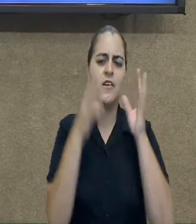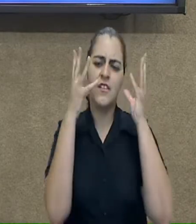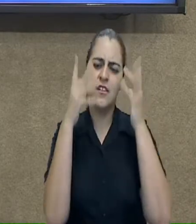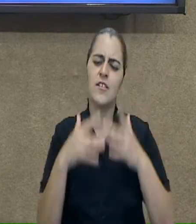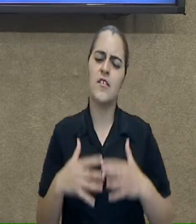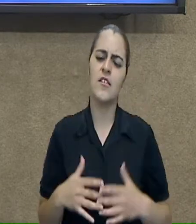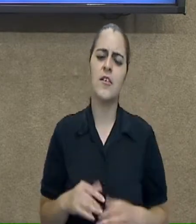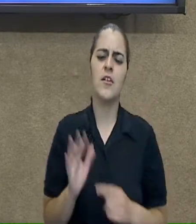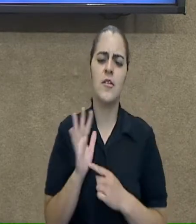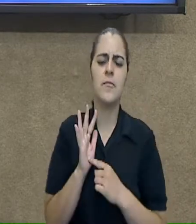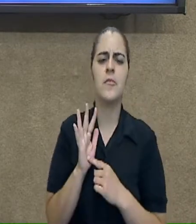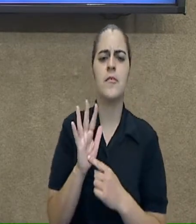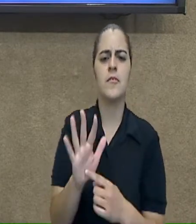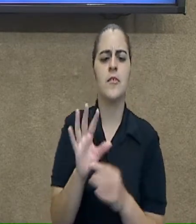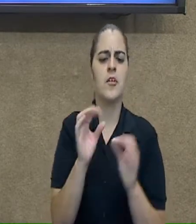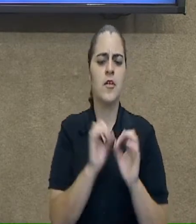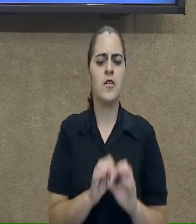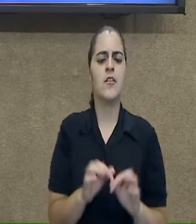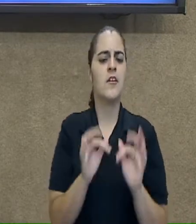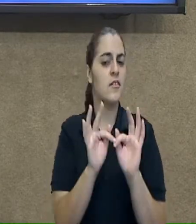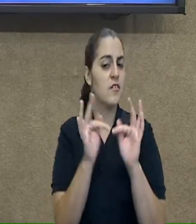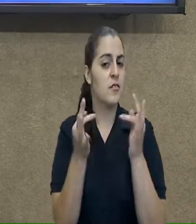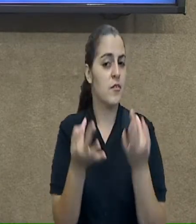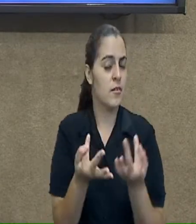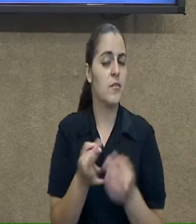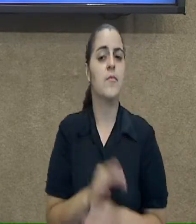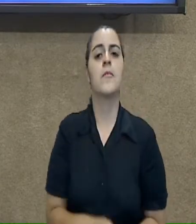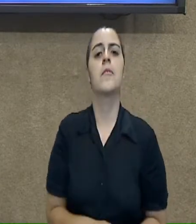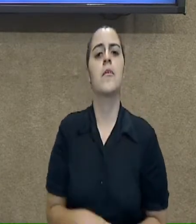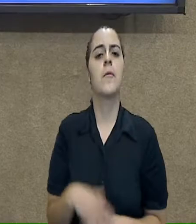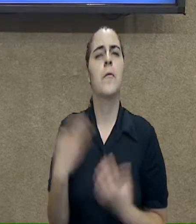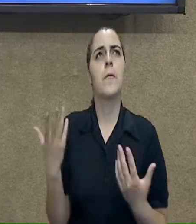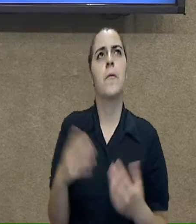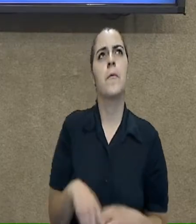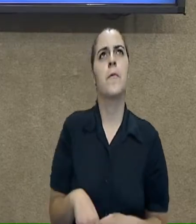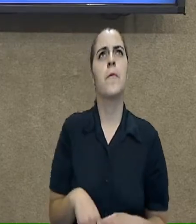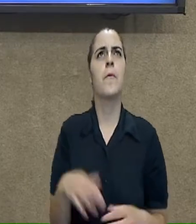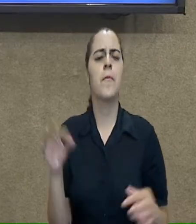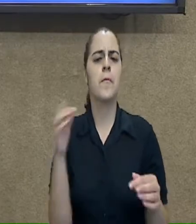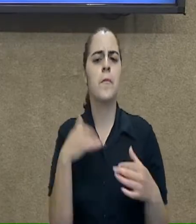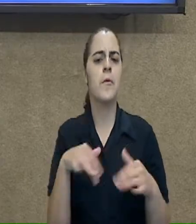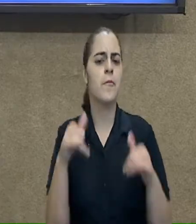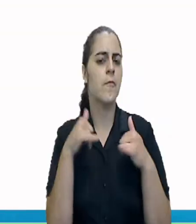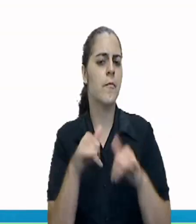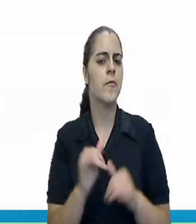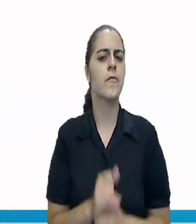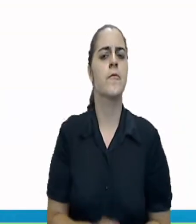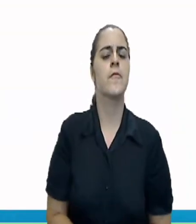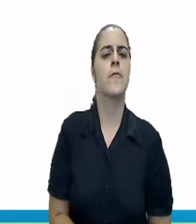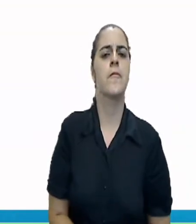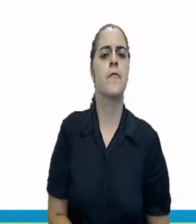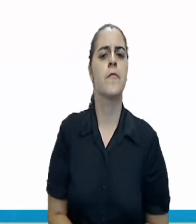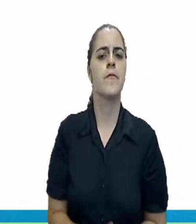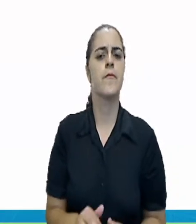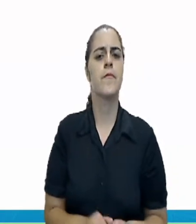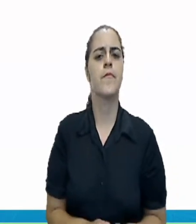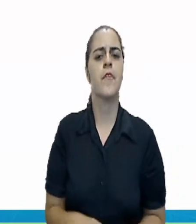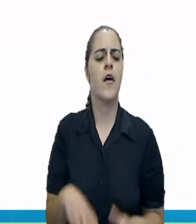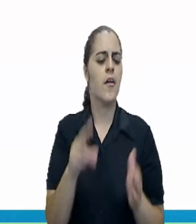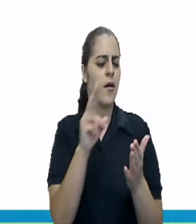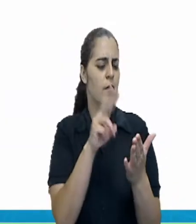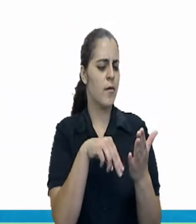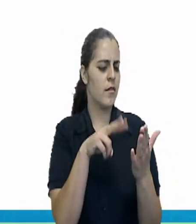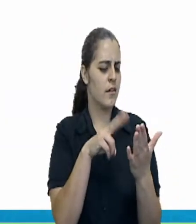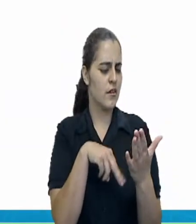descrever detalhadamente algo ou alguma coisa. Ao ler uma